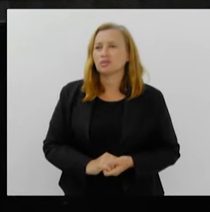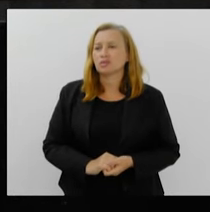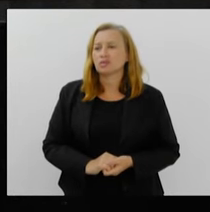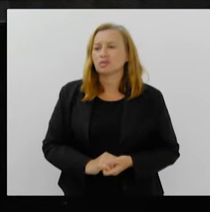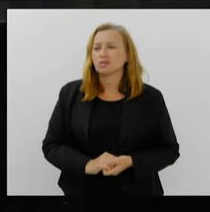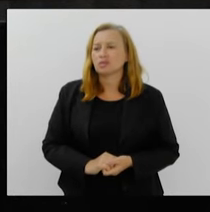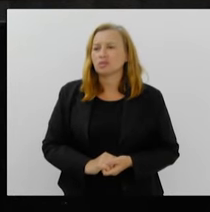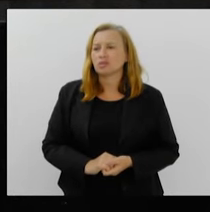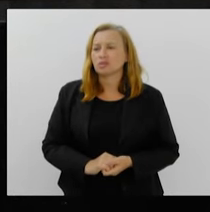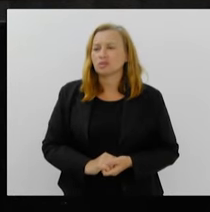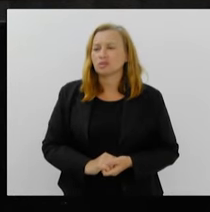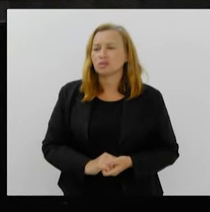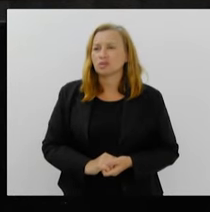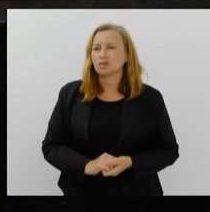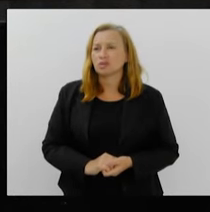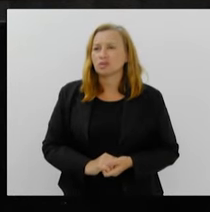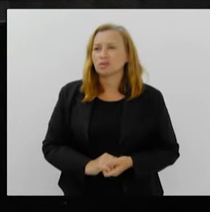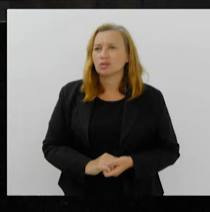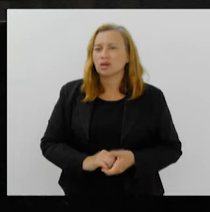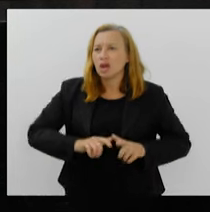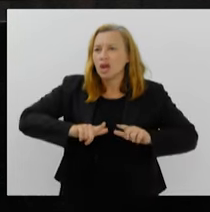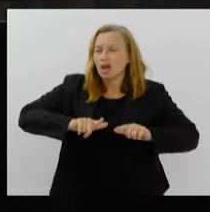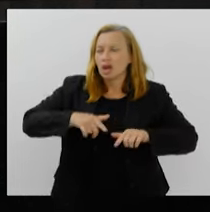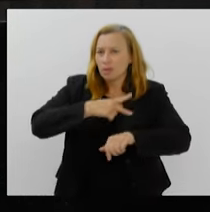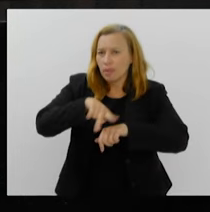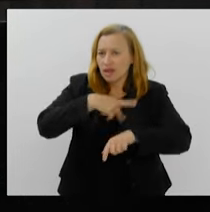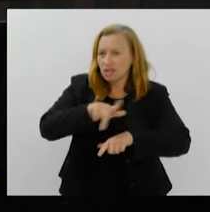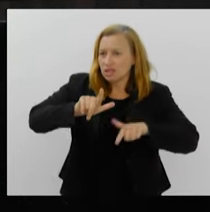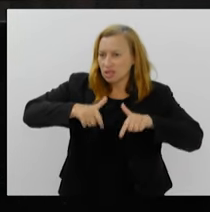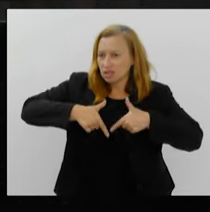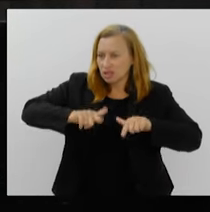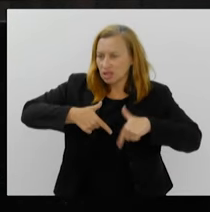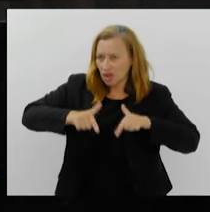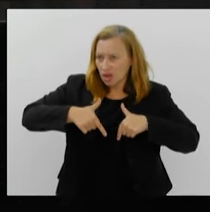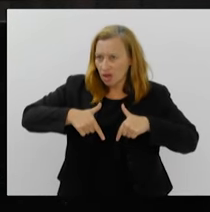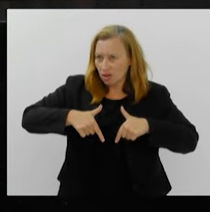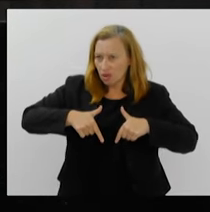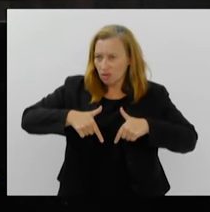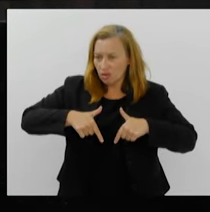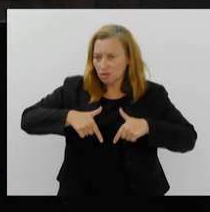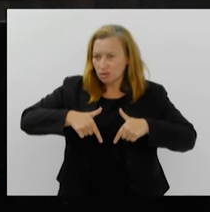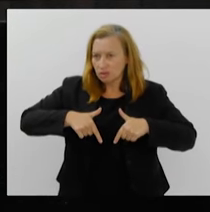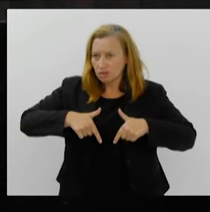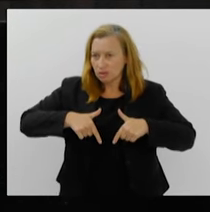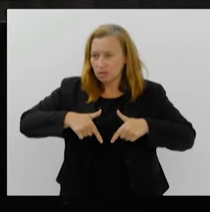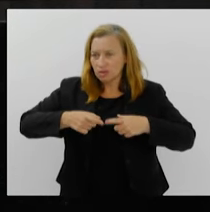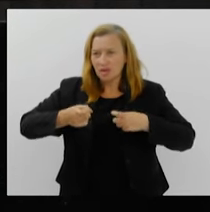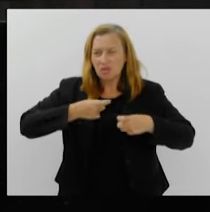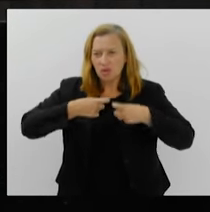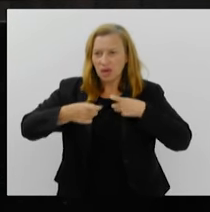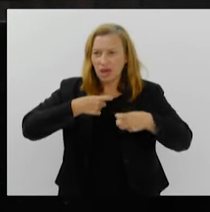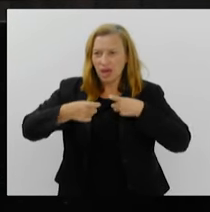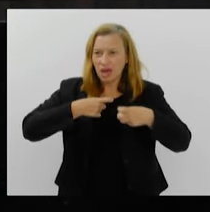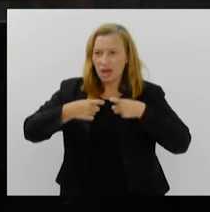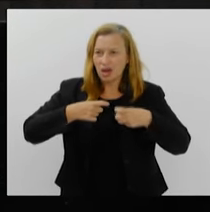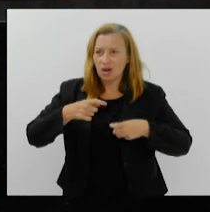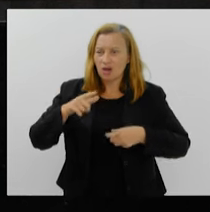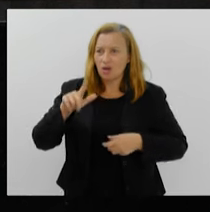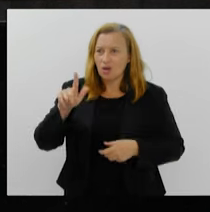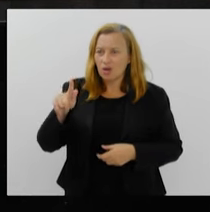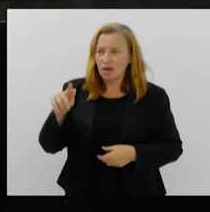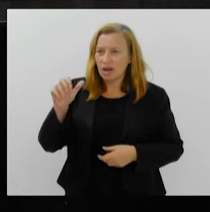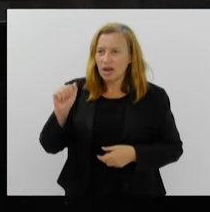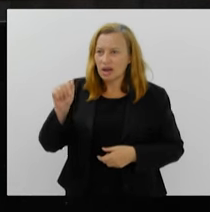Israel está em litígio permanente com Gaza já faz quase